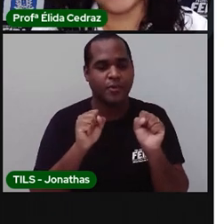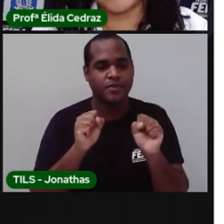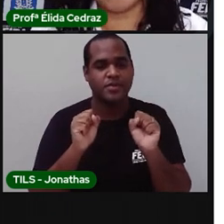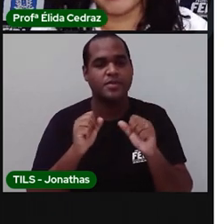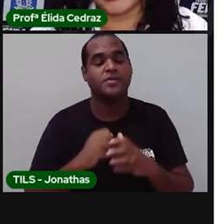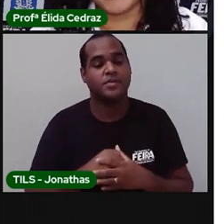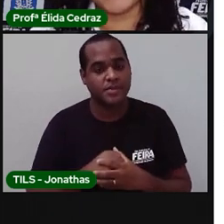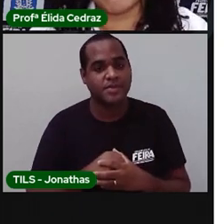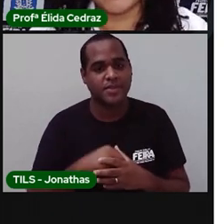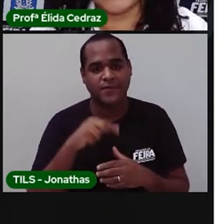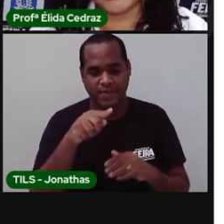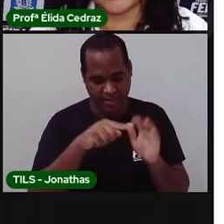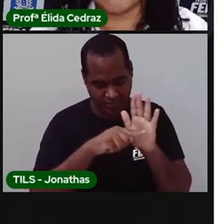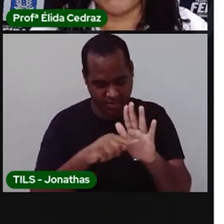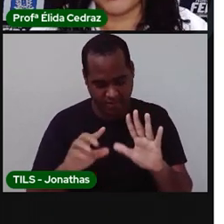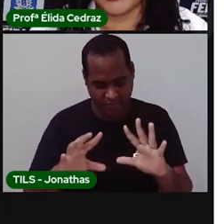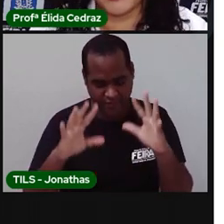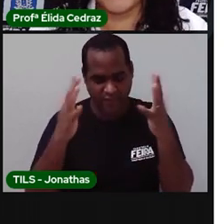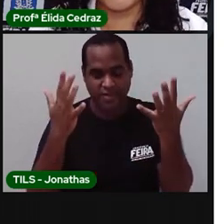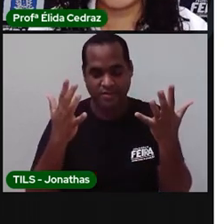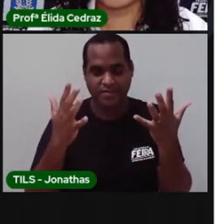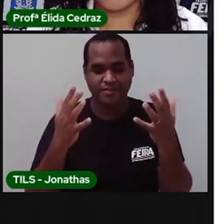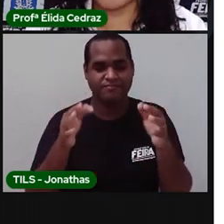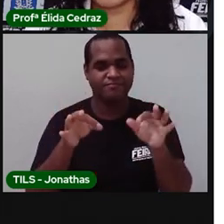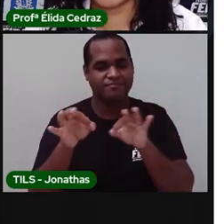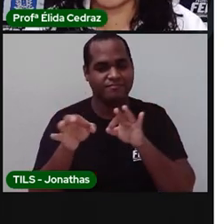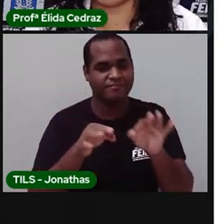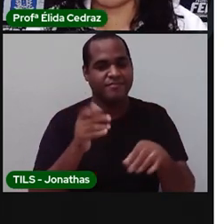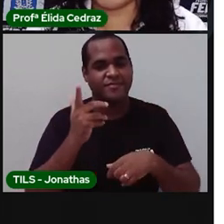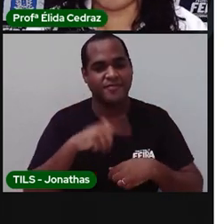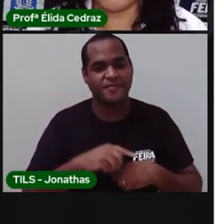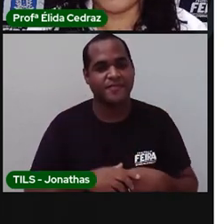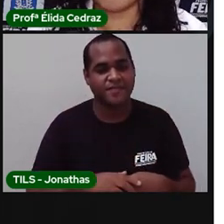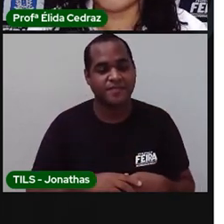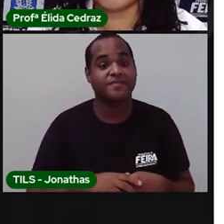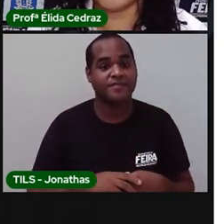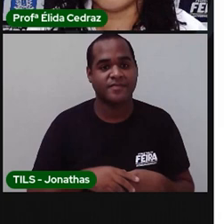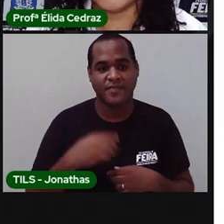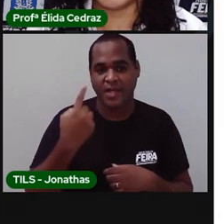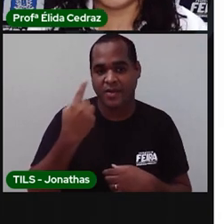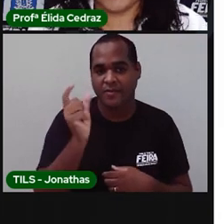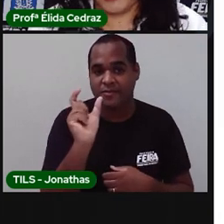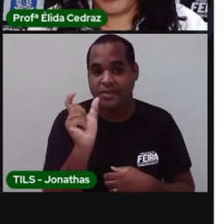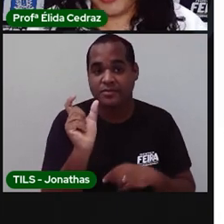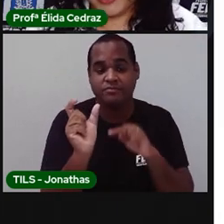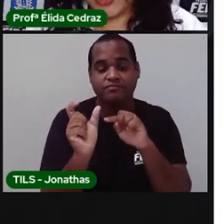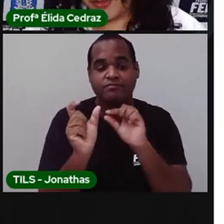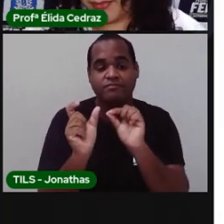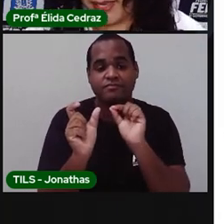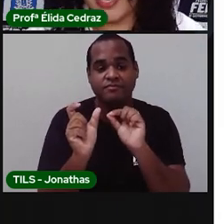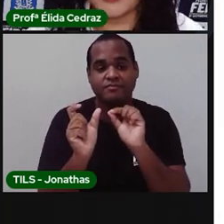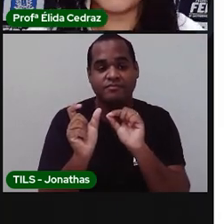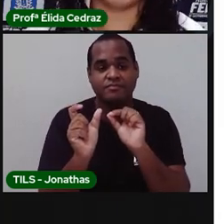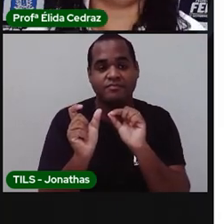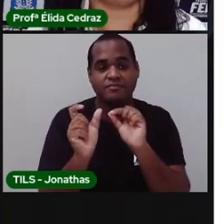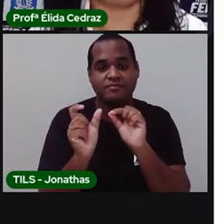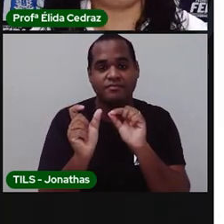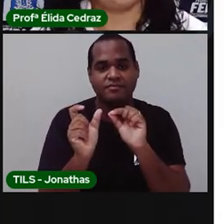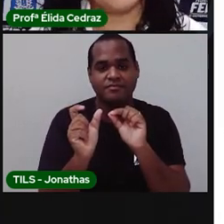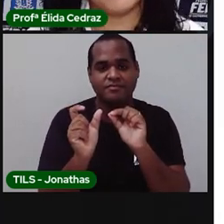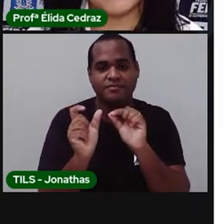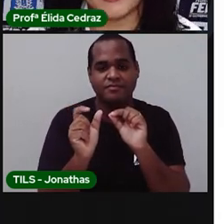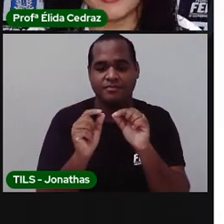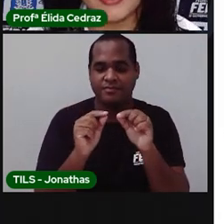ajudar na festinha da Valentina. Vamos lá? Qual será a primeira palavra? Isso mesmo.